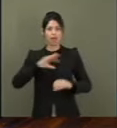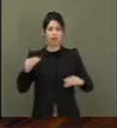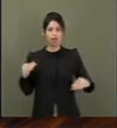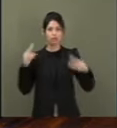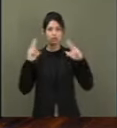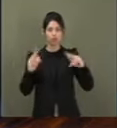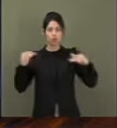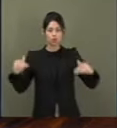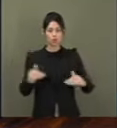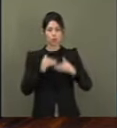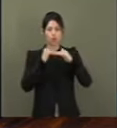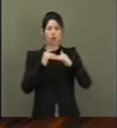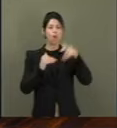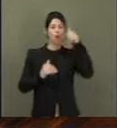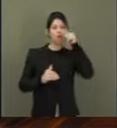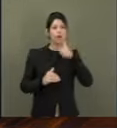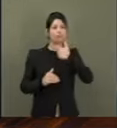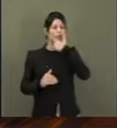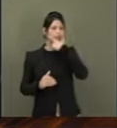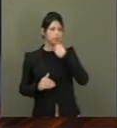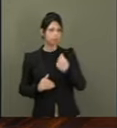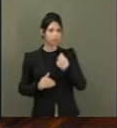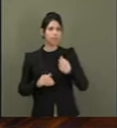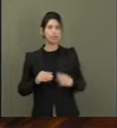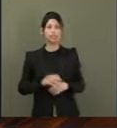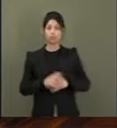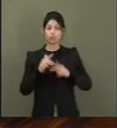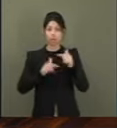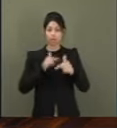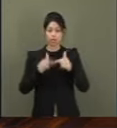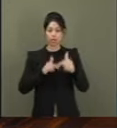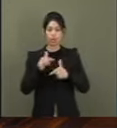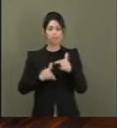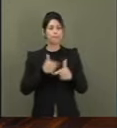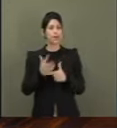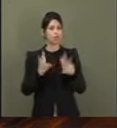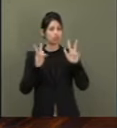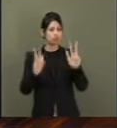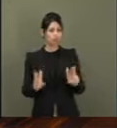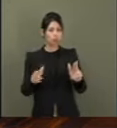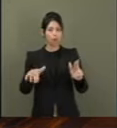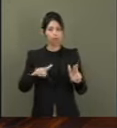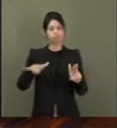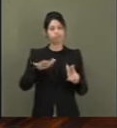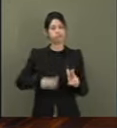entre homens e mulheres, no exercício da mesma função.